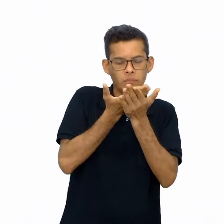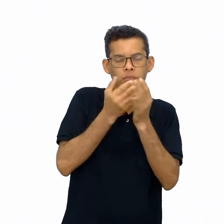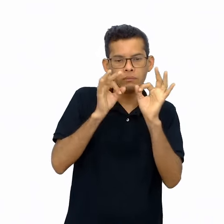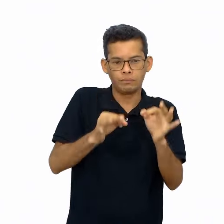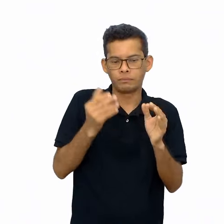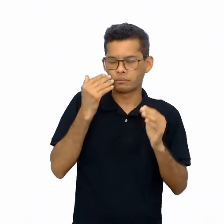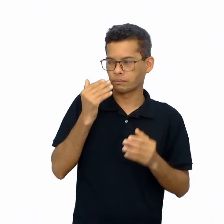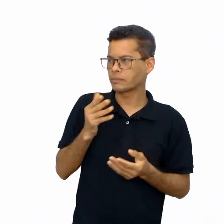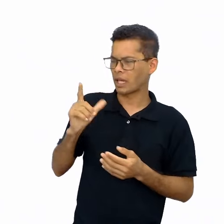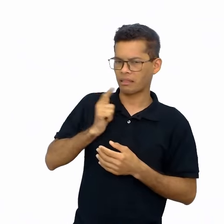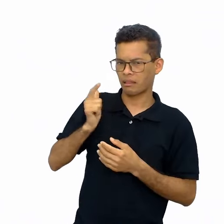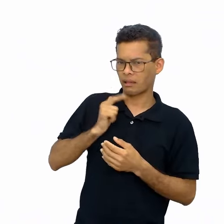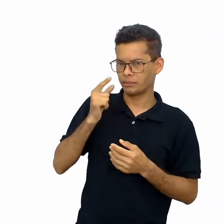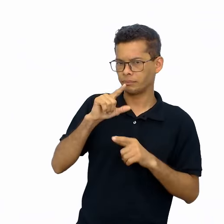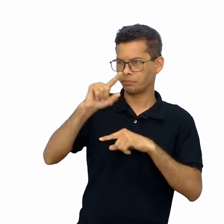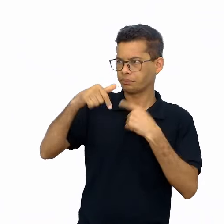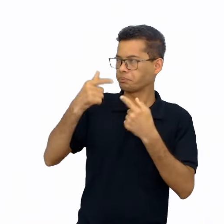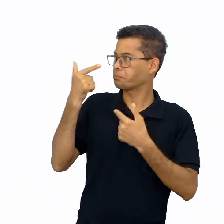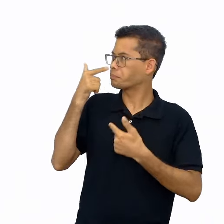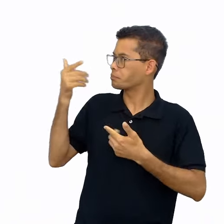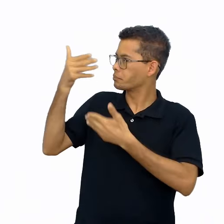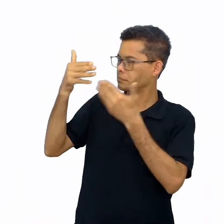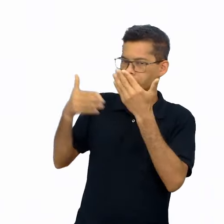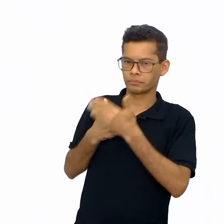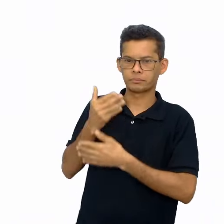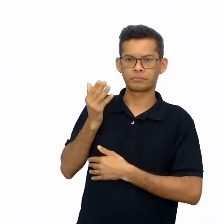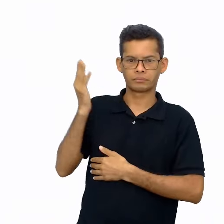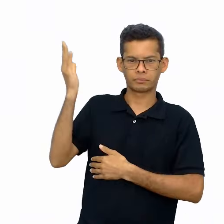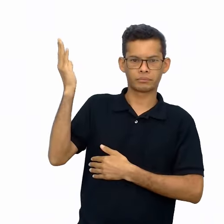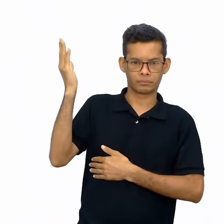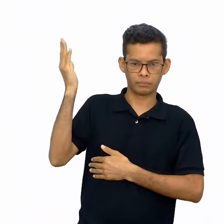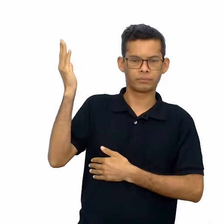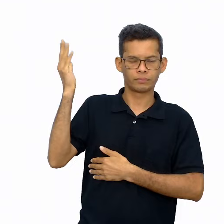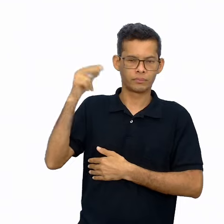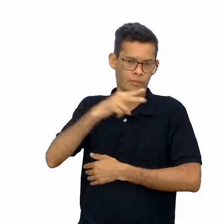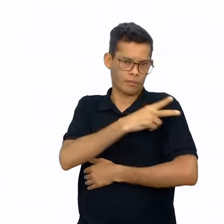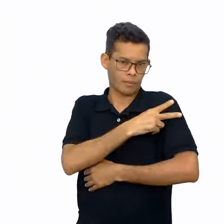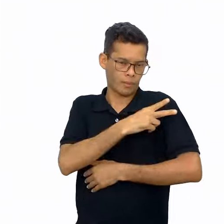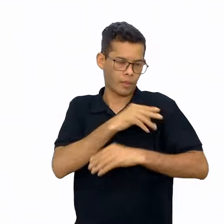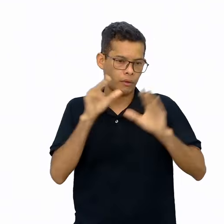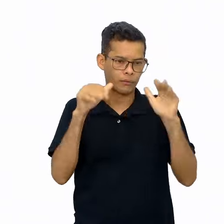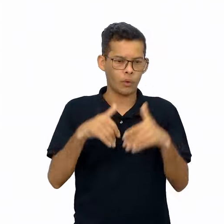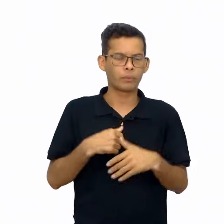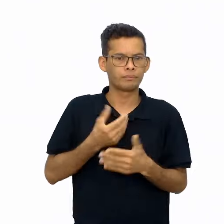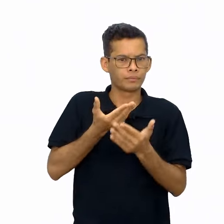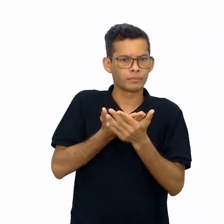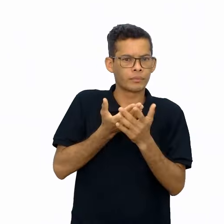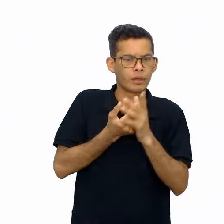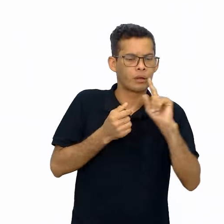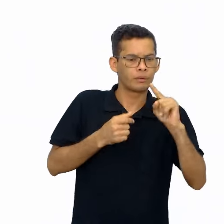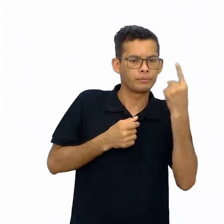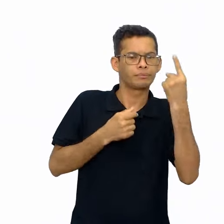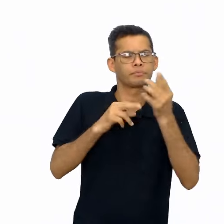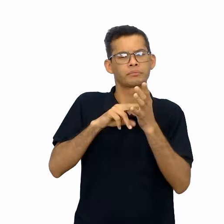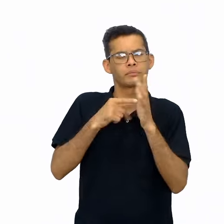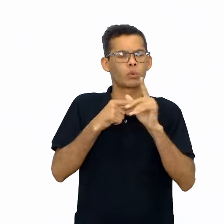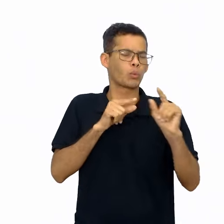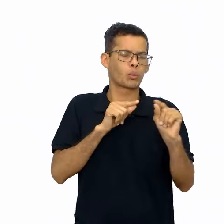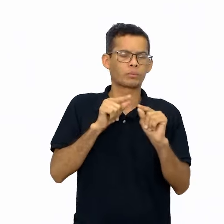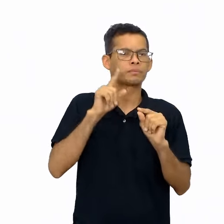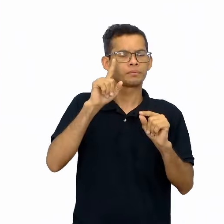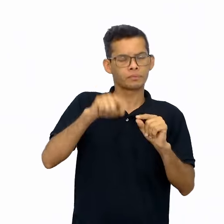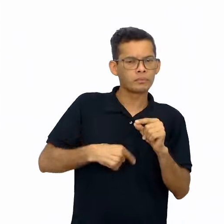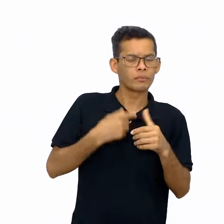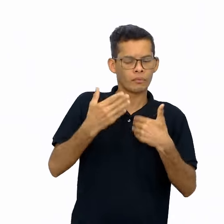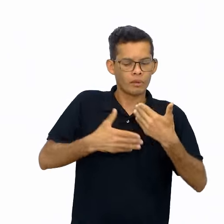sequência didática 9 do segundo ano. A aula 1 inaugura a sequência